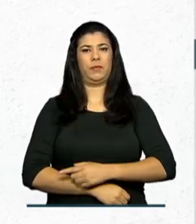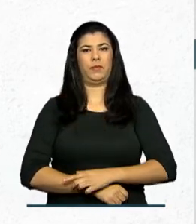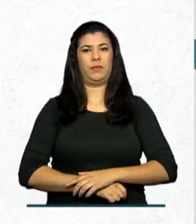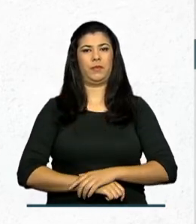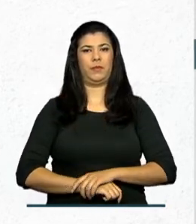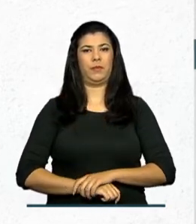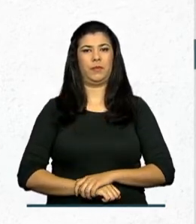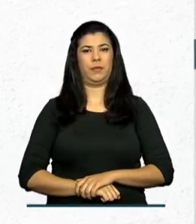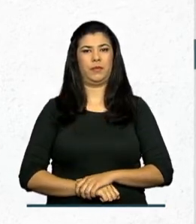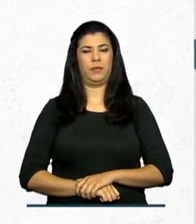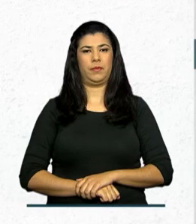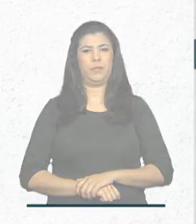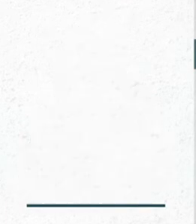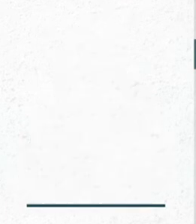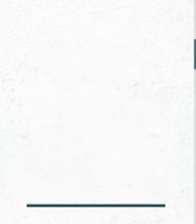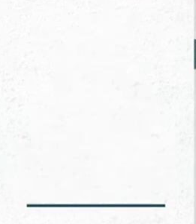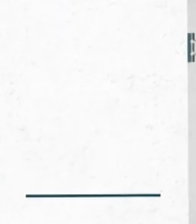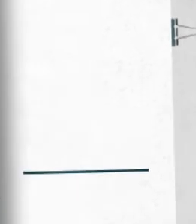.br.